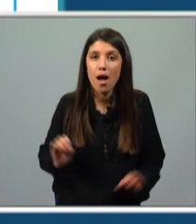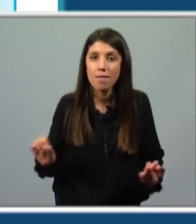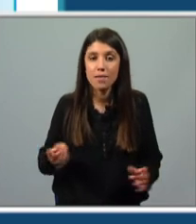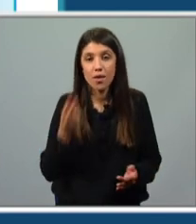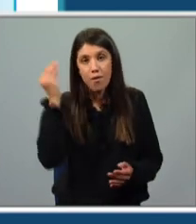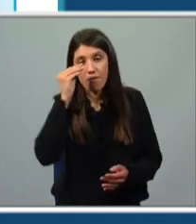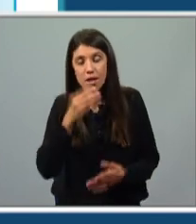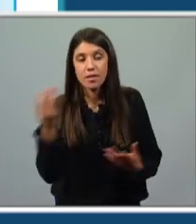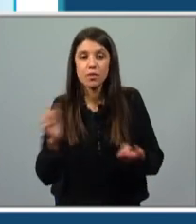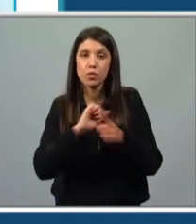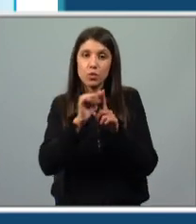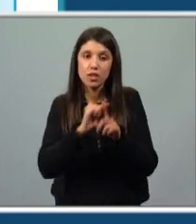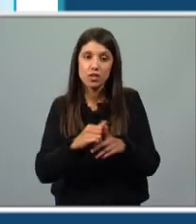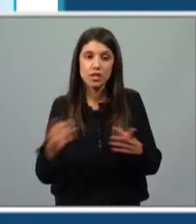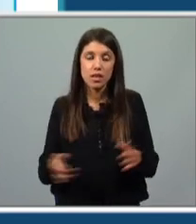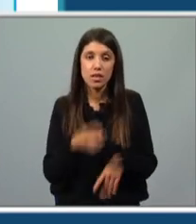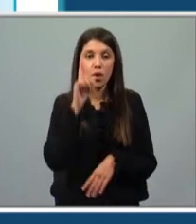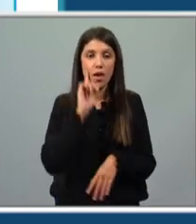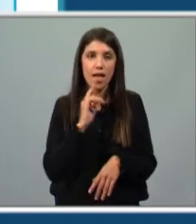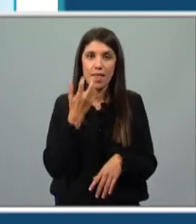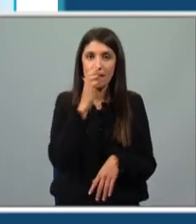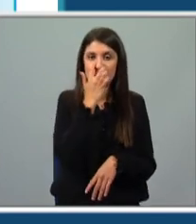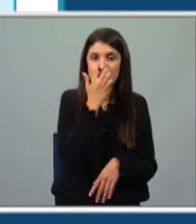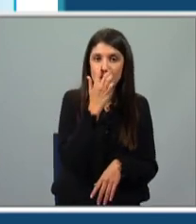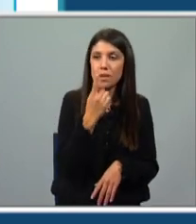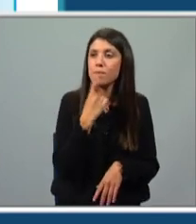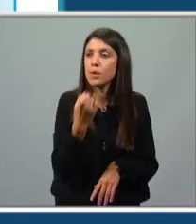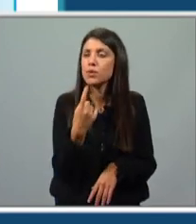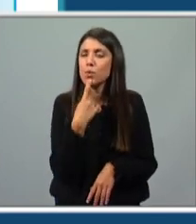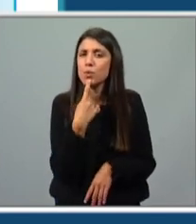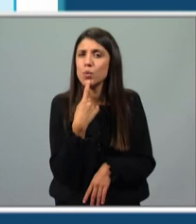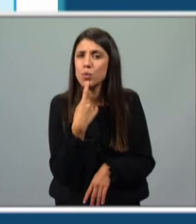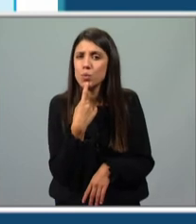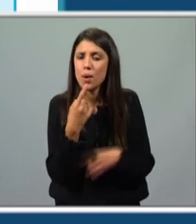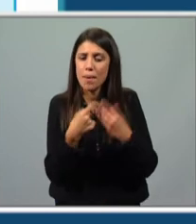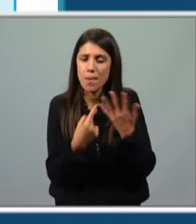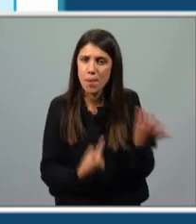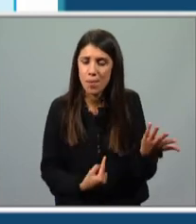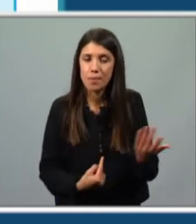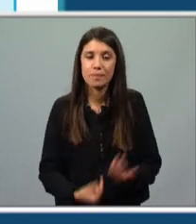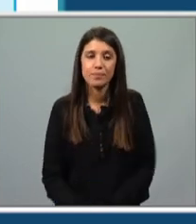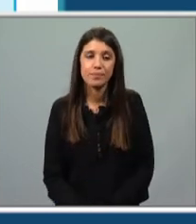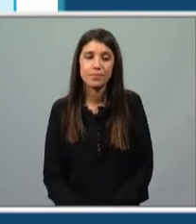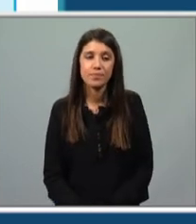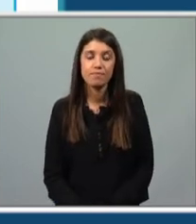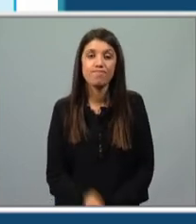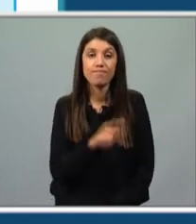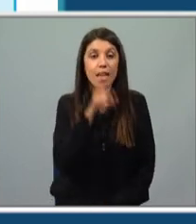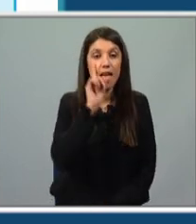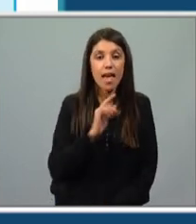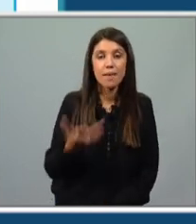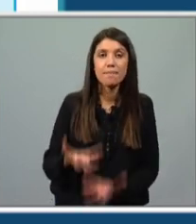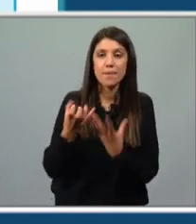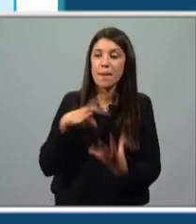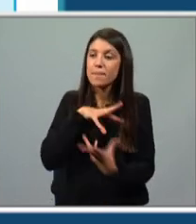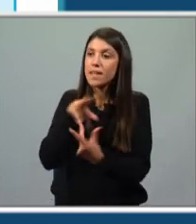agora corrigir. Ela, como estava muito curiosa, fez-lhe muitas perguntas. Não teve medo de as colocar. Ela pretende saber